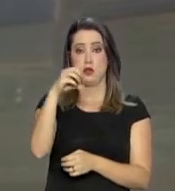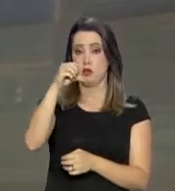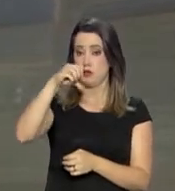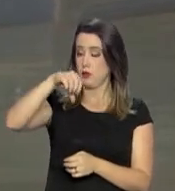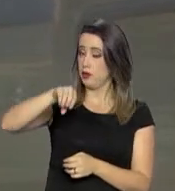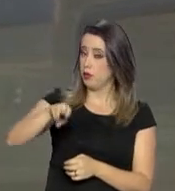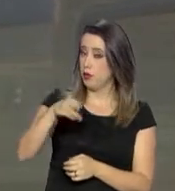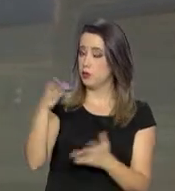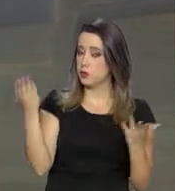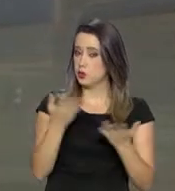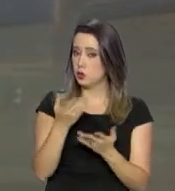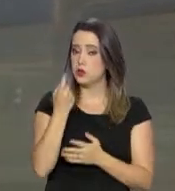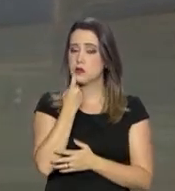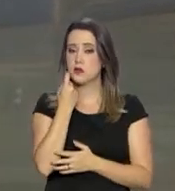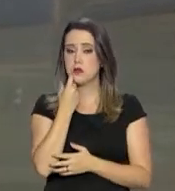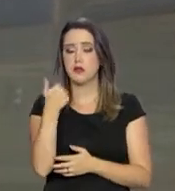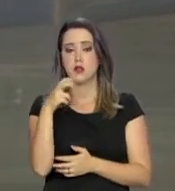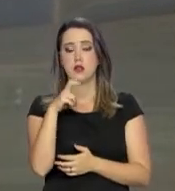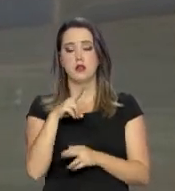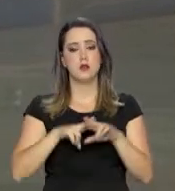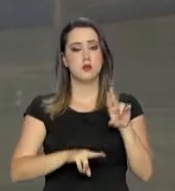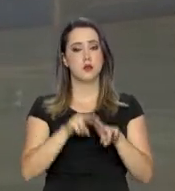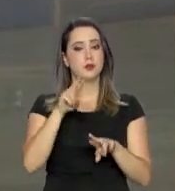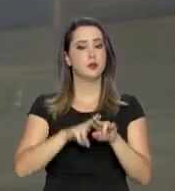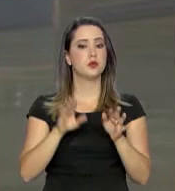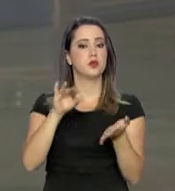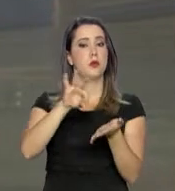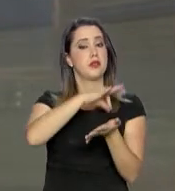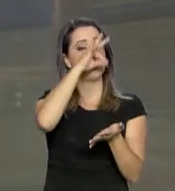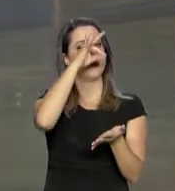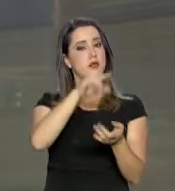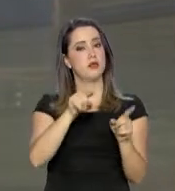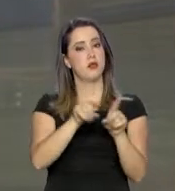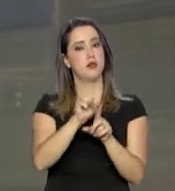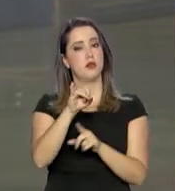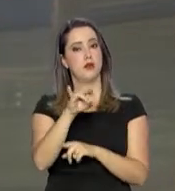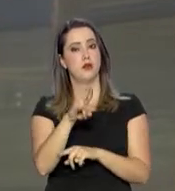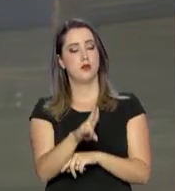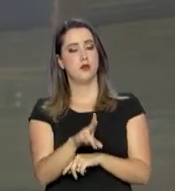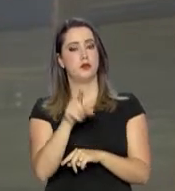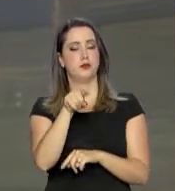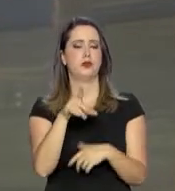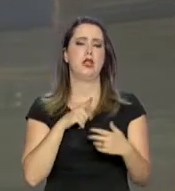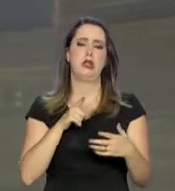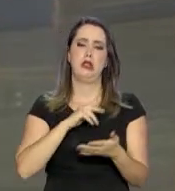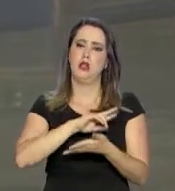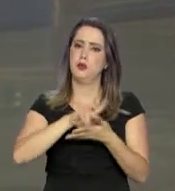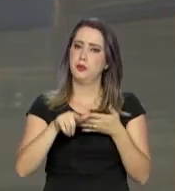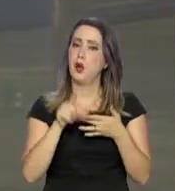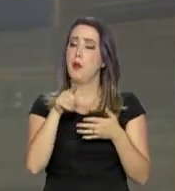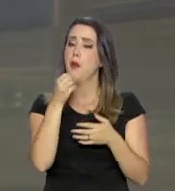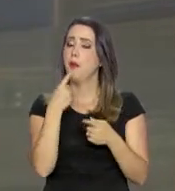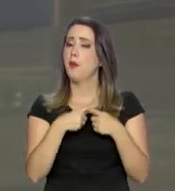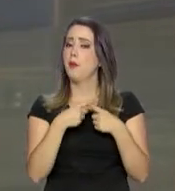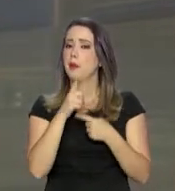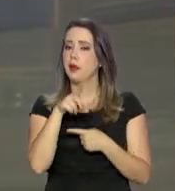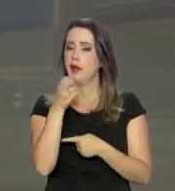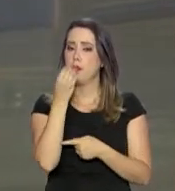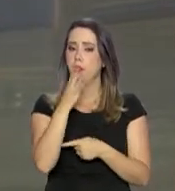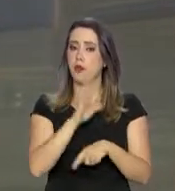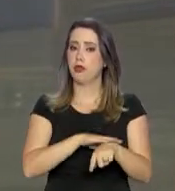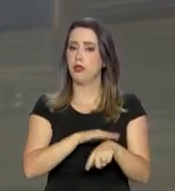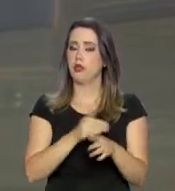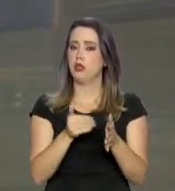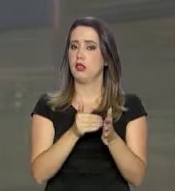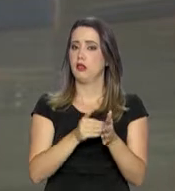desta sexta-feira, 15 de junho, para fazerem a inscrição no SISU. Agora, existem algumas vantagens. Até este horário,